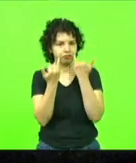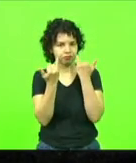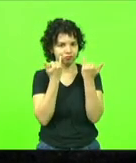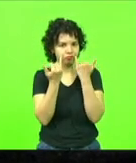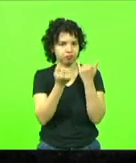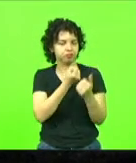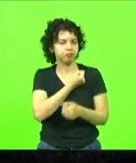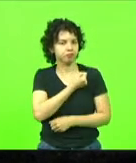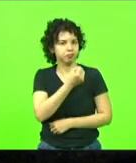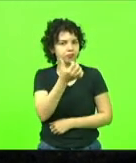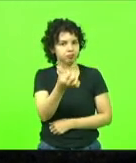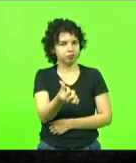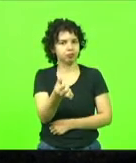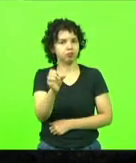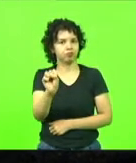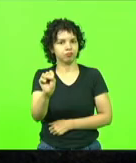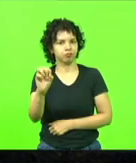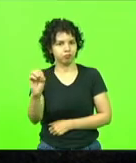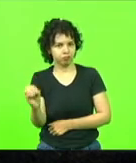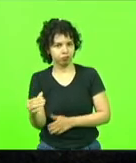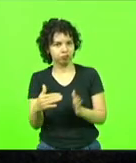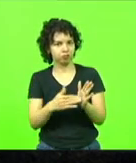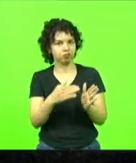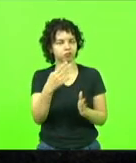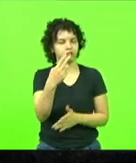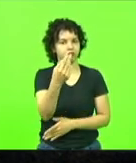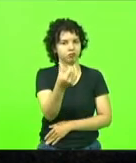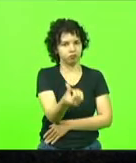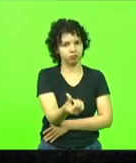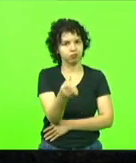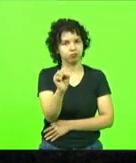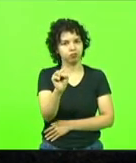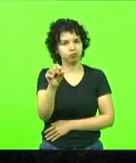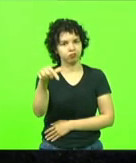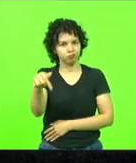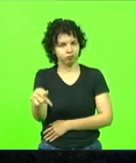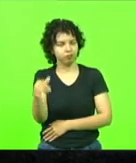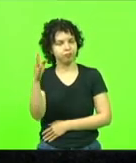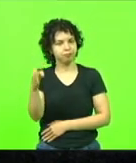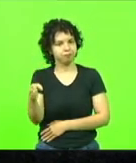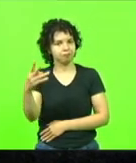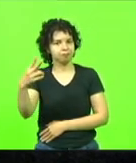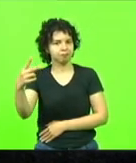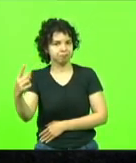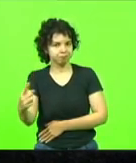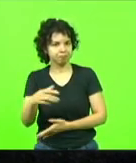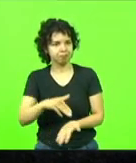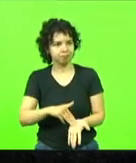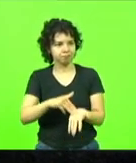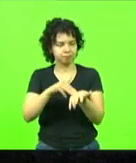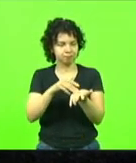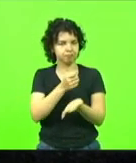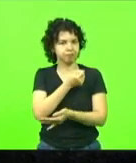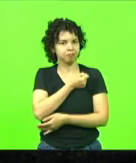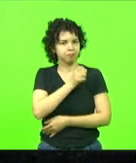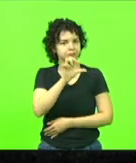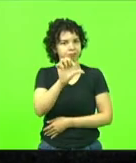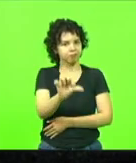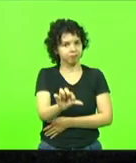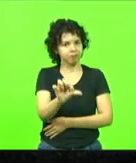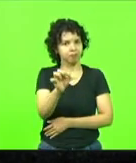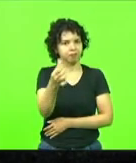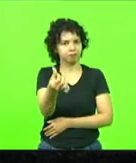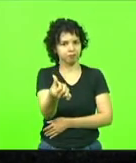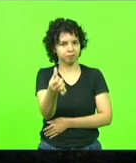números 680 a 687, barra 2021. As moções, números 968,